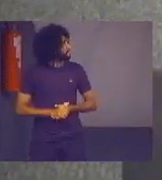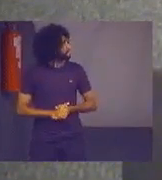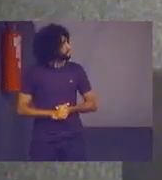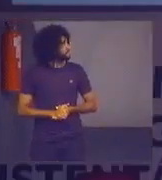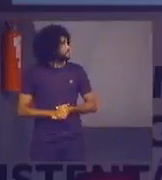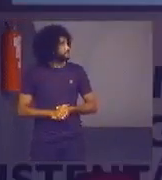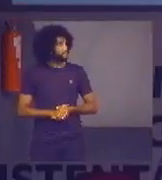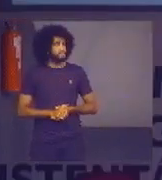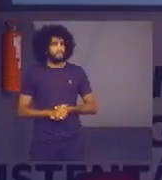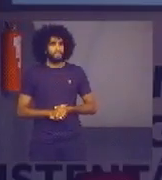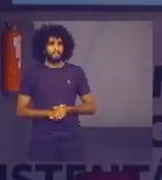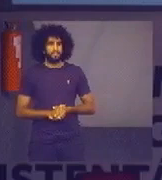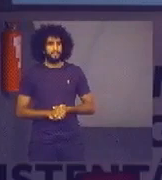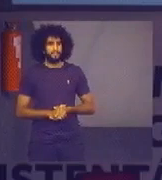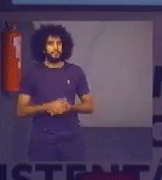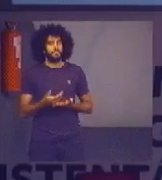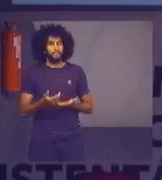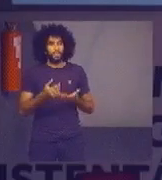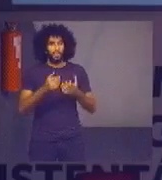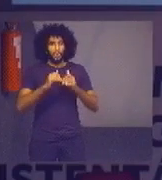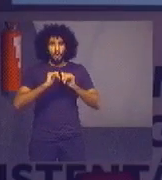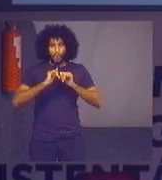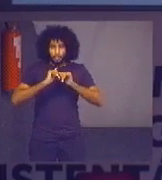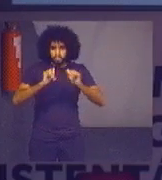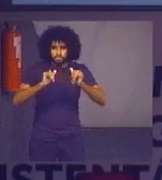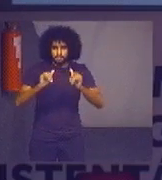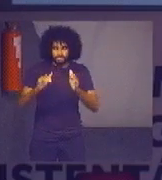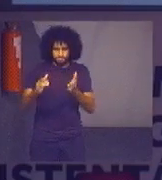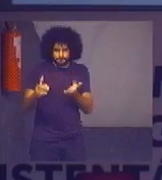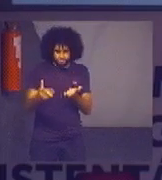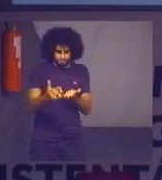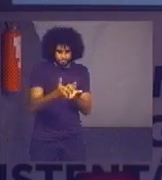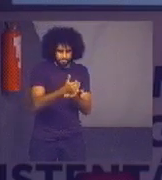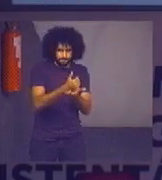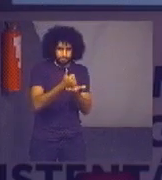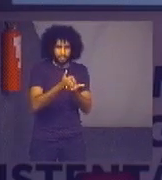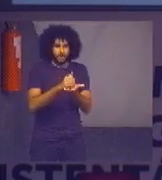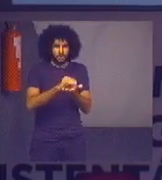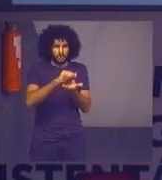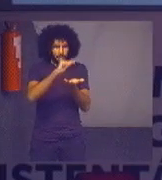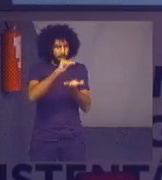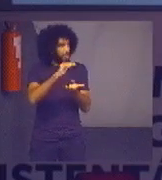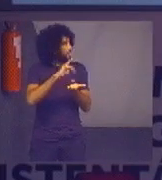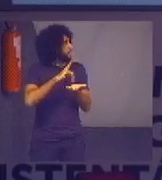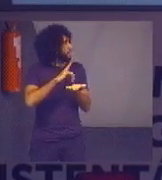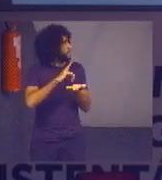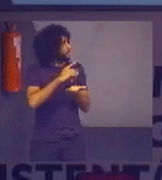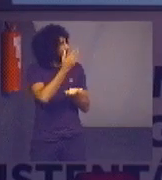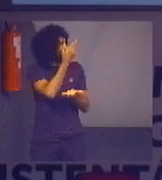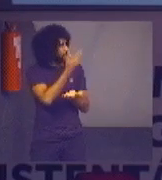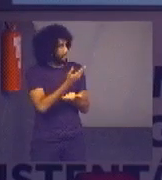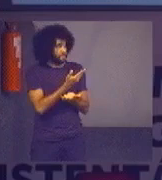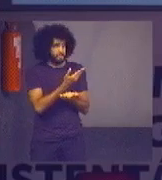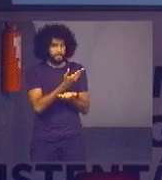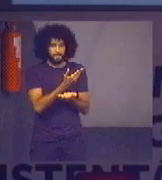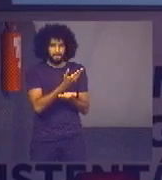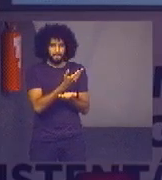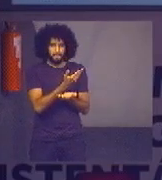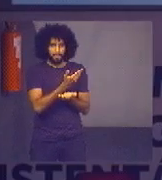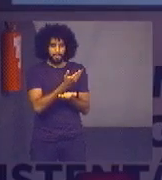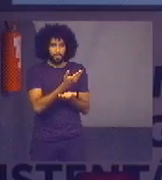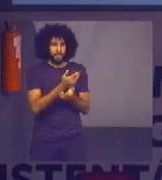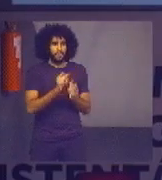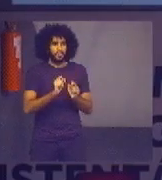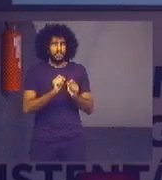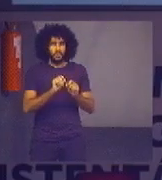Bem, os dados, os dados que vão ser apresentados eles compõem o PLSJUDE que é o